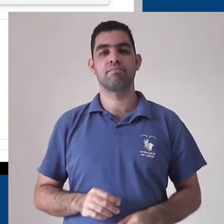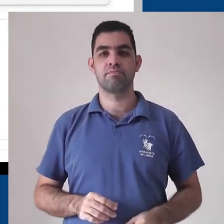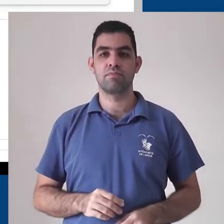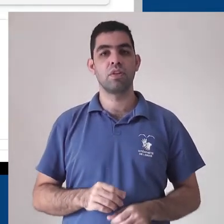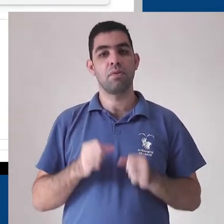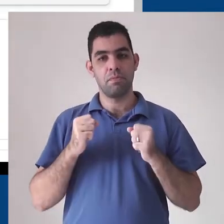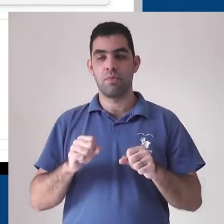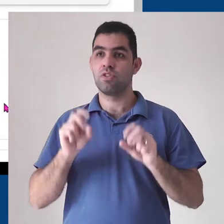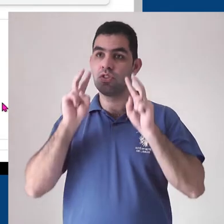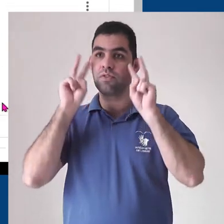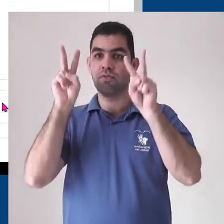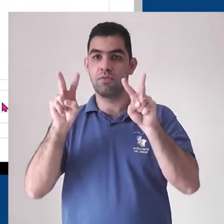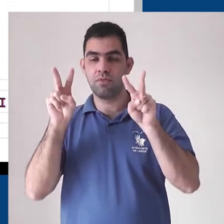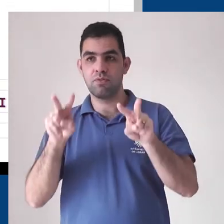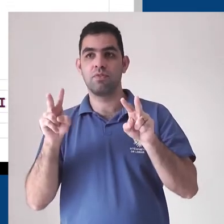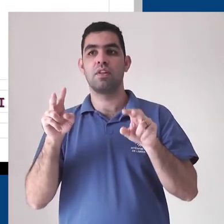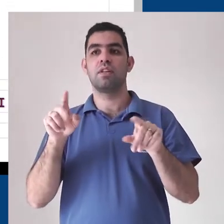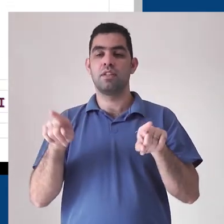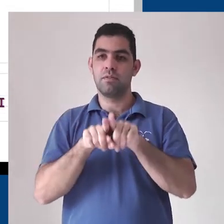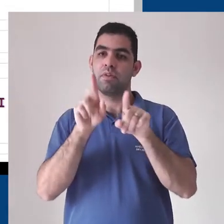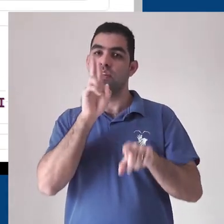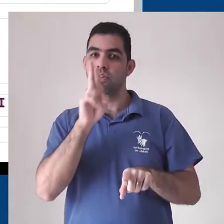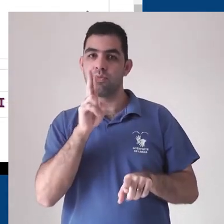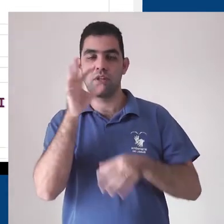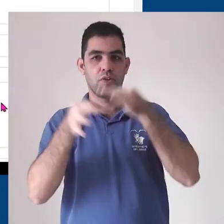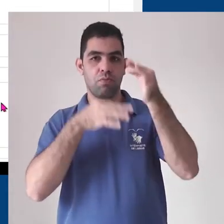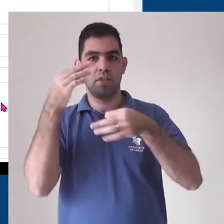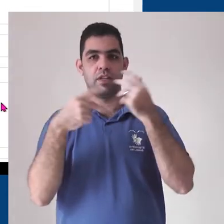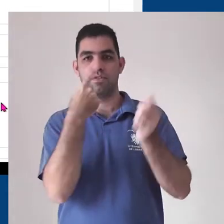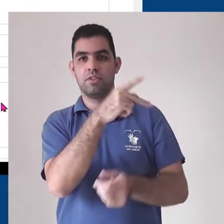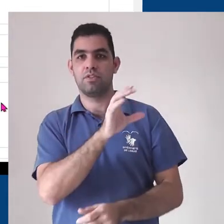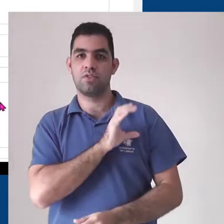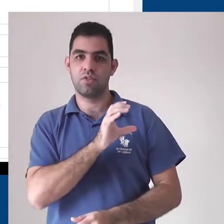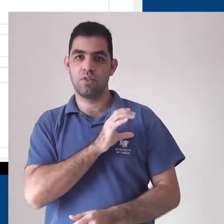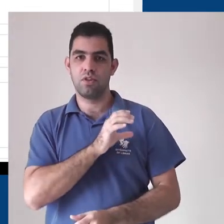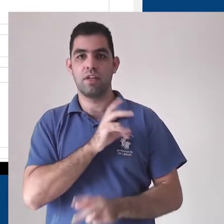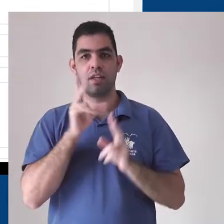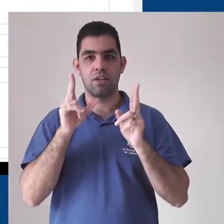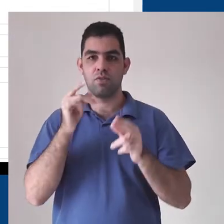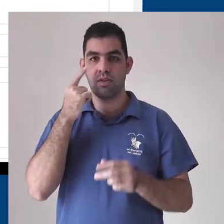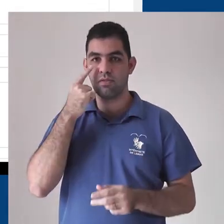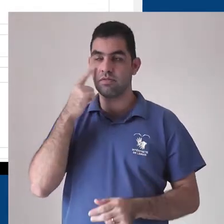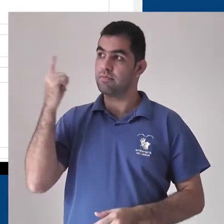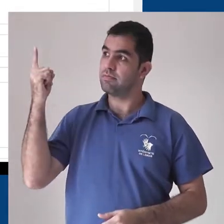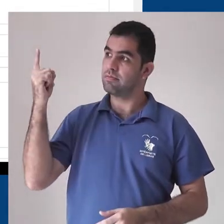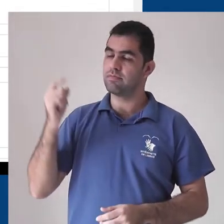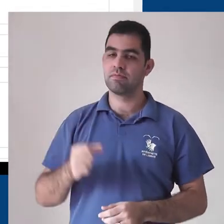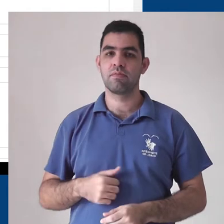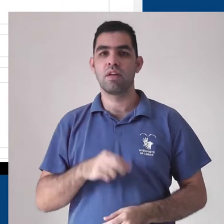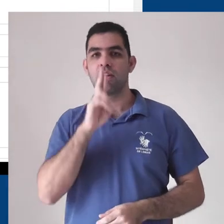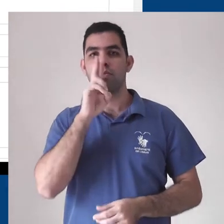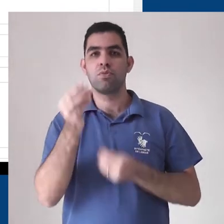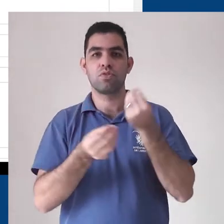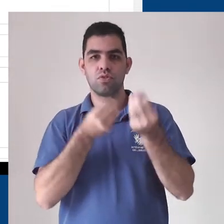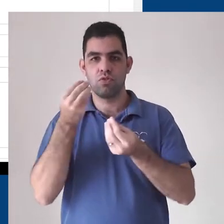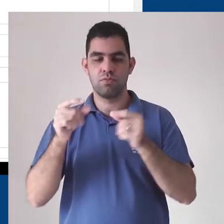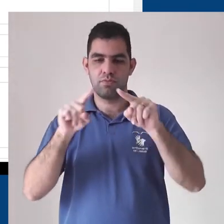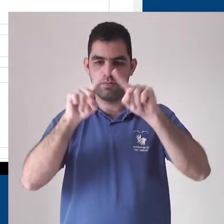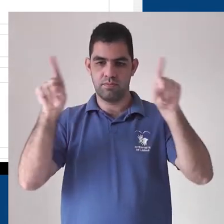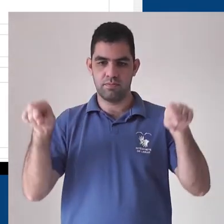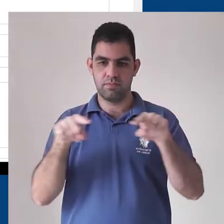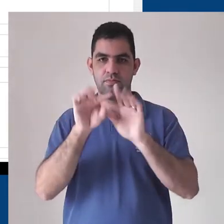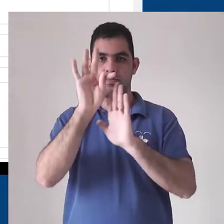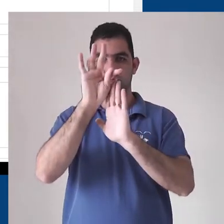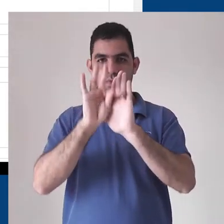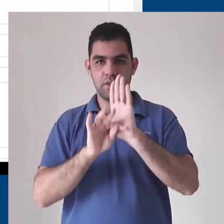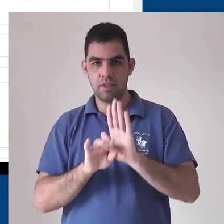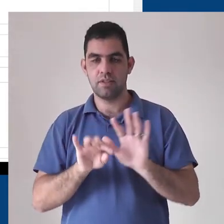Você pode visualizar e responder os comentários dos seus colegas, como esse que está aparecendo na tela. Para responder, clique na caixa de